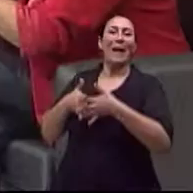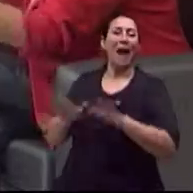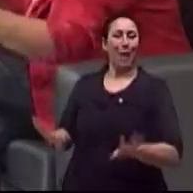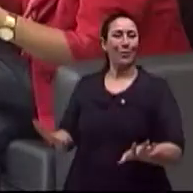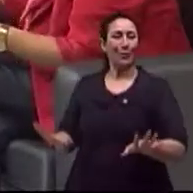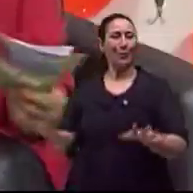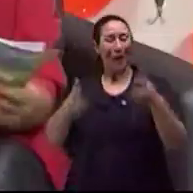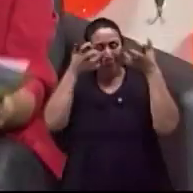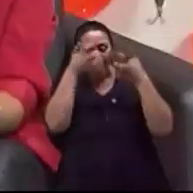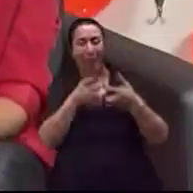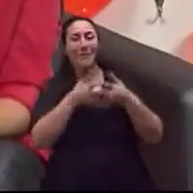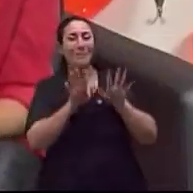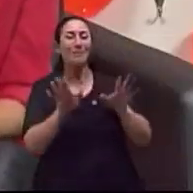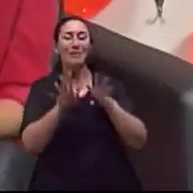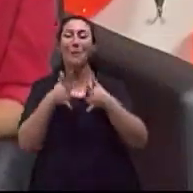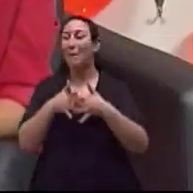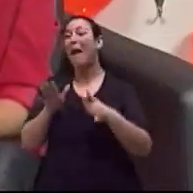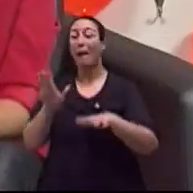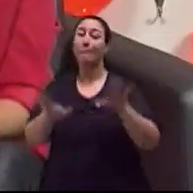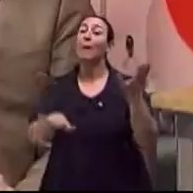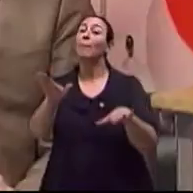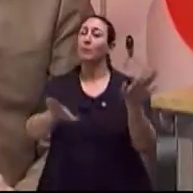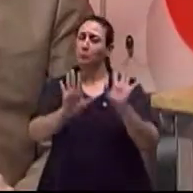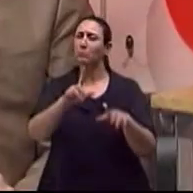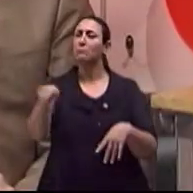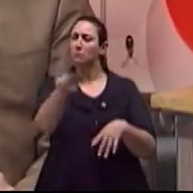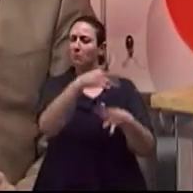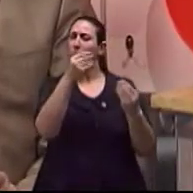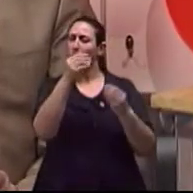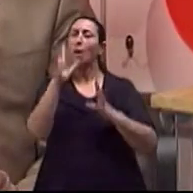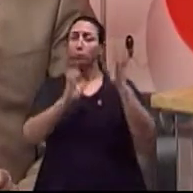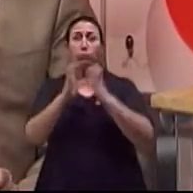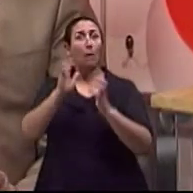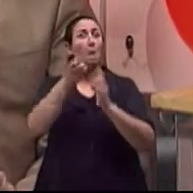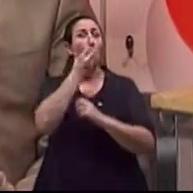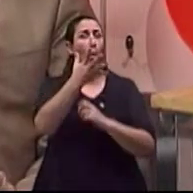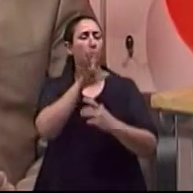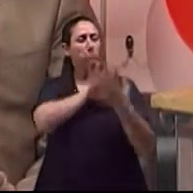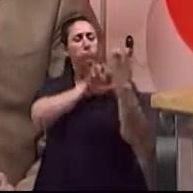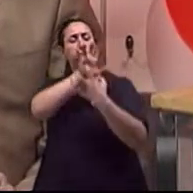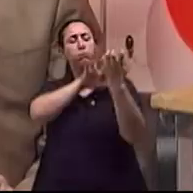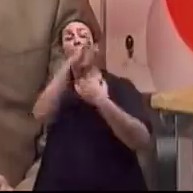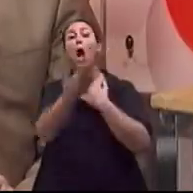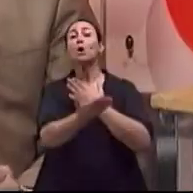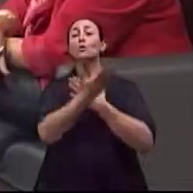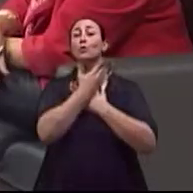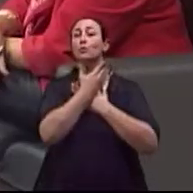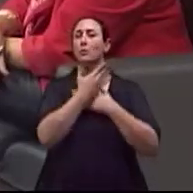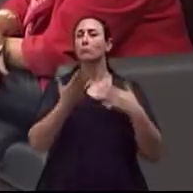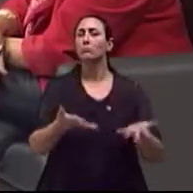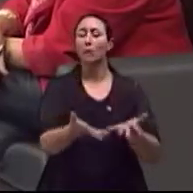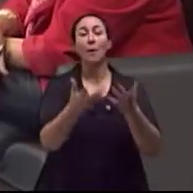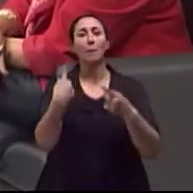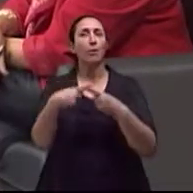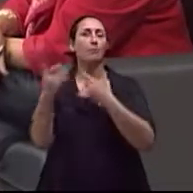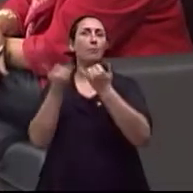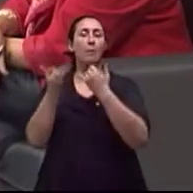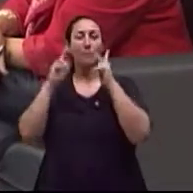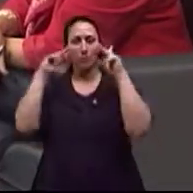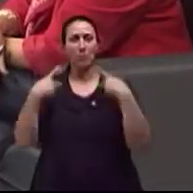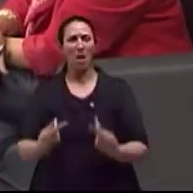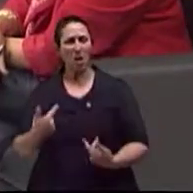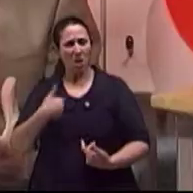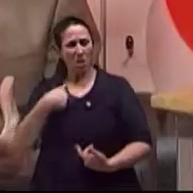Porque aí mistura tudo, né? É, do desentendimento Alguns são muito produtivos Ah, vai lá, vai lá Quando o ser humano consegue se